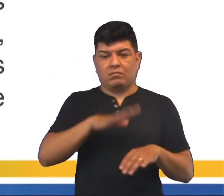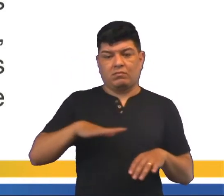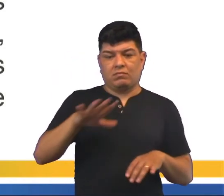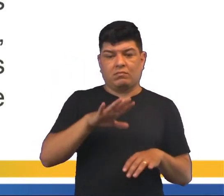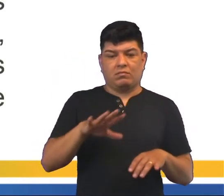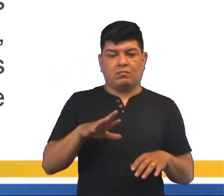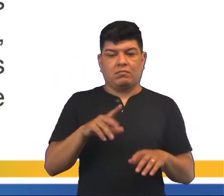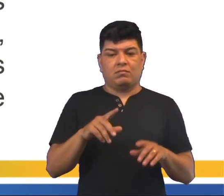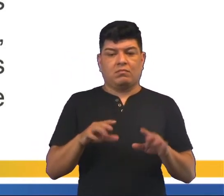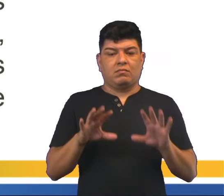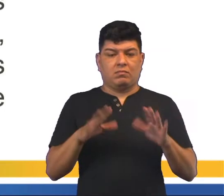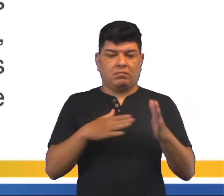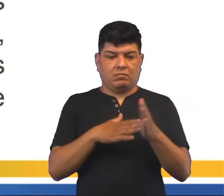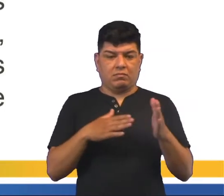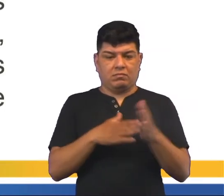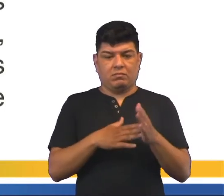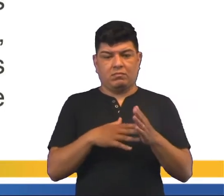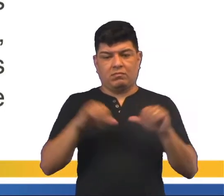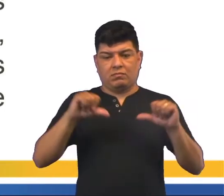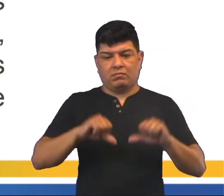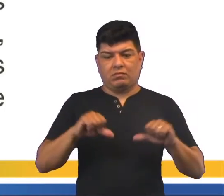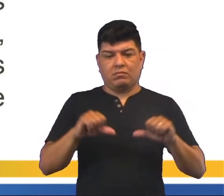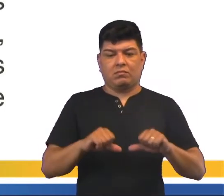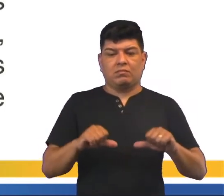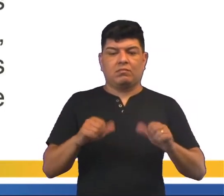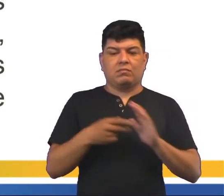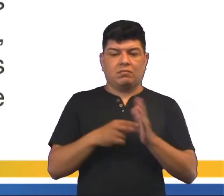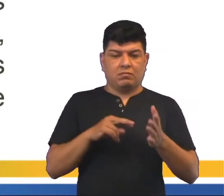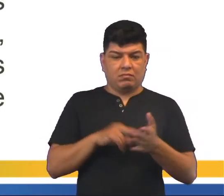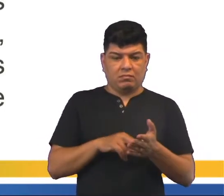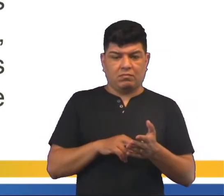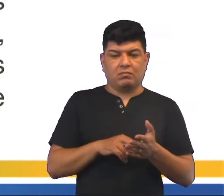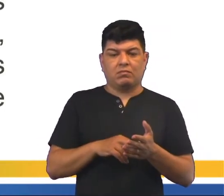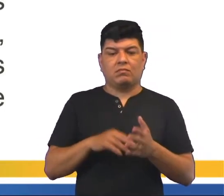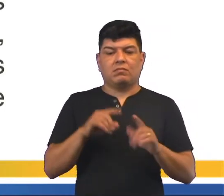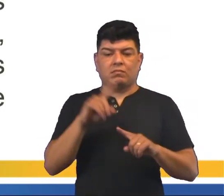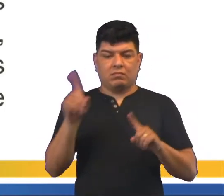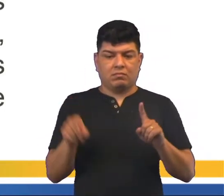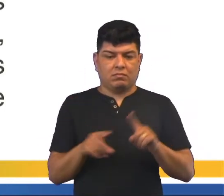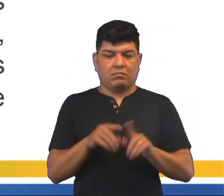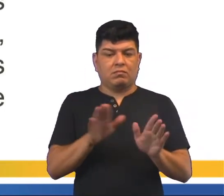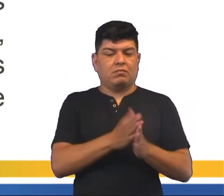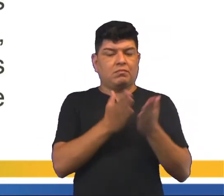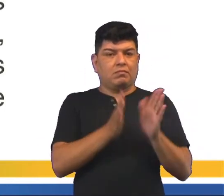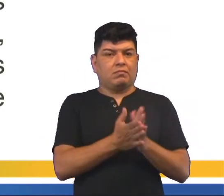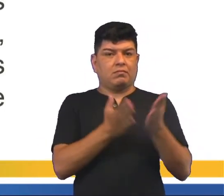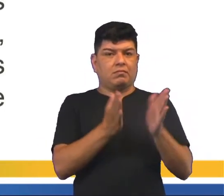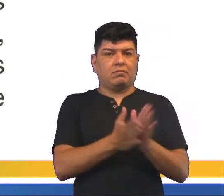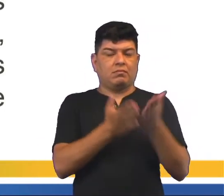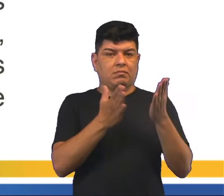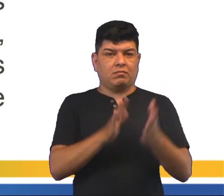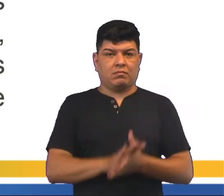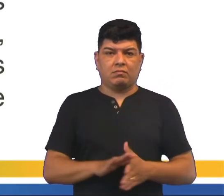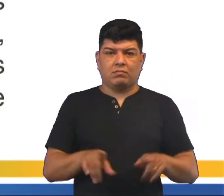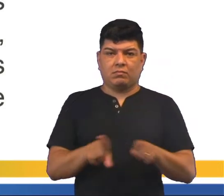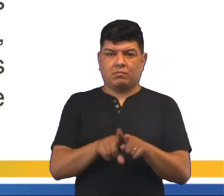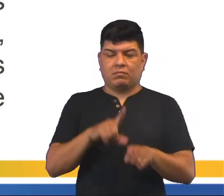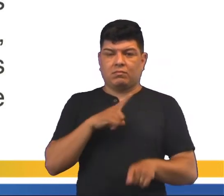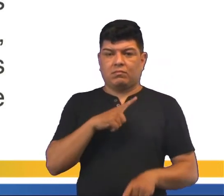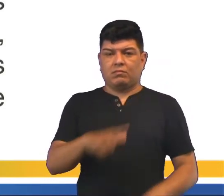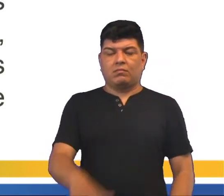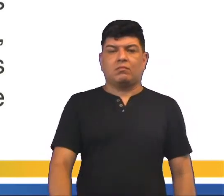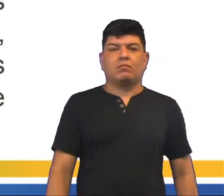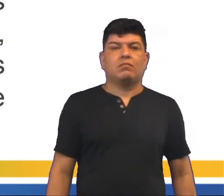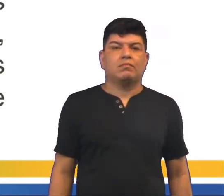que geram uma série de externalidades negativas, com efeito significativo, sobre o circuito de reprodução da